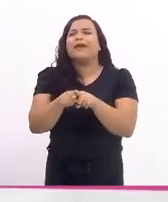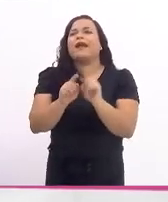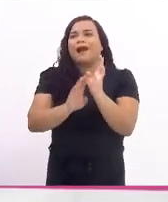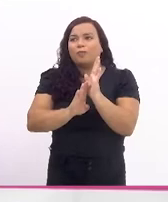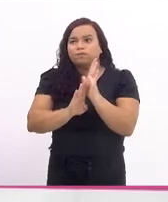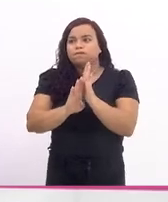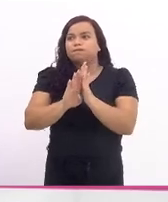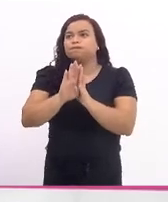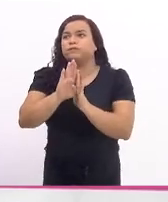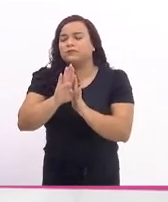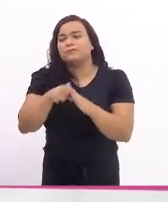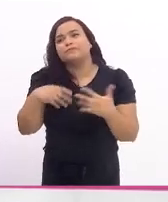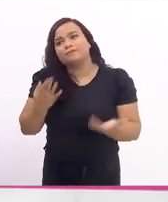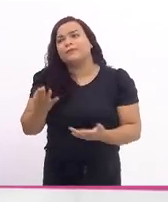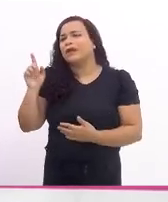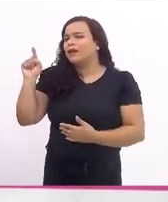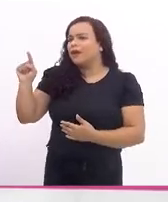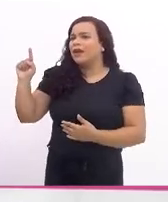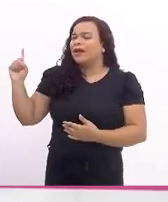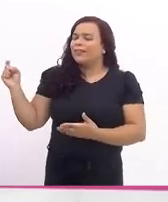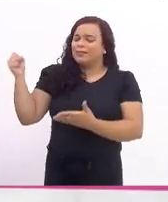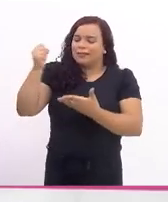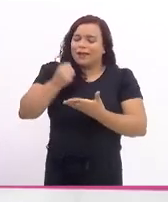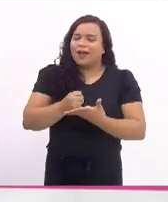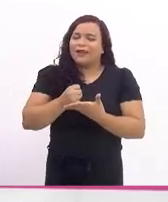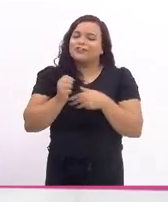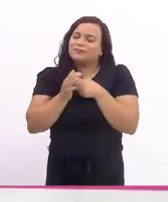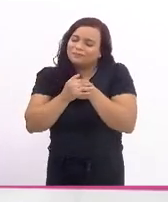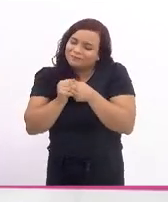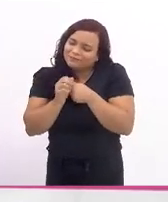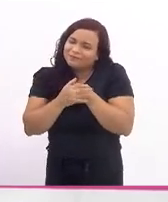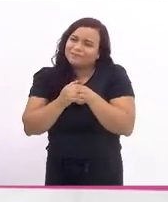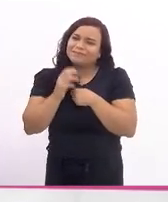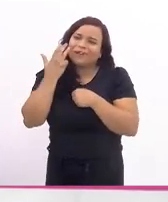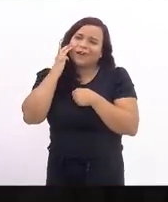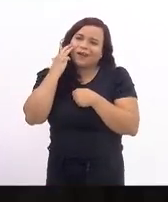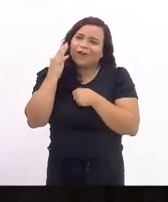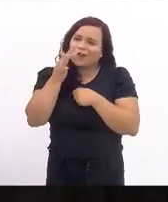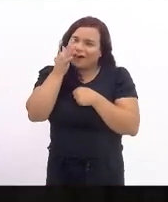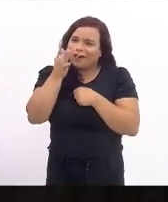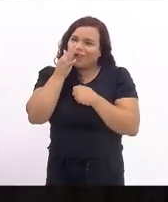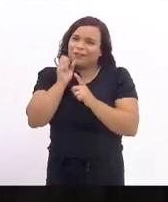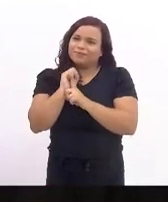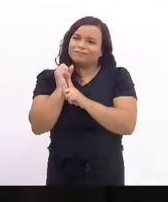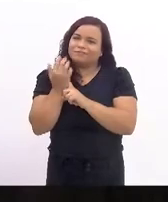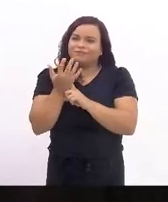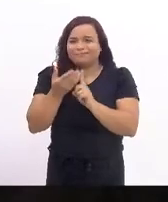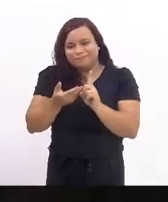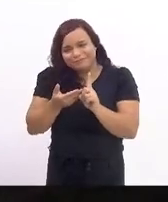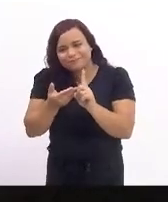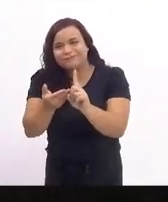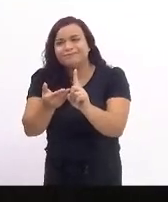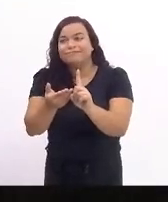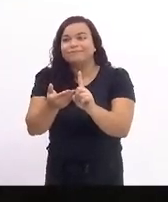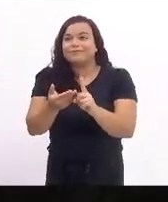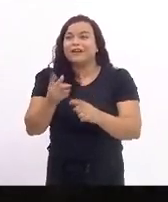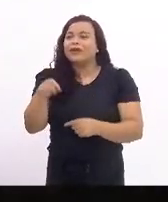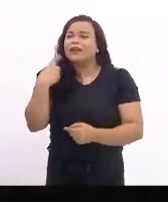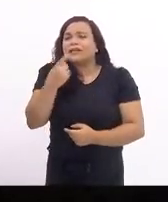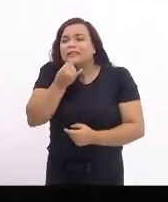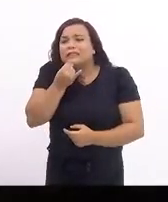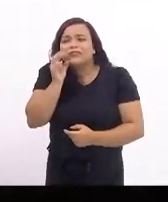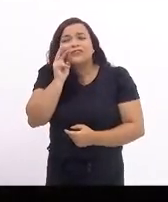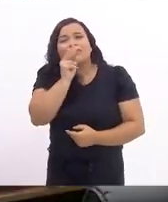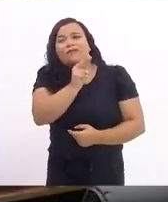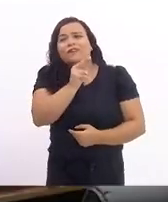trazer um acalento com essa rosa, mas nós ficamos muito tristes, principalmente nos espaços de poder, nós